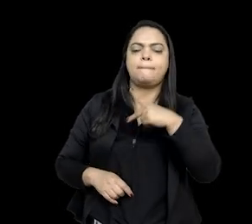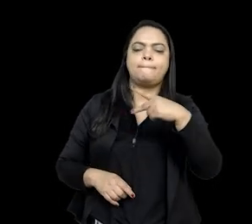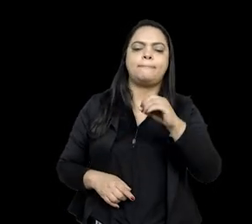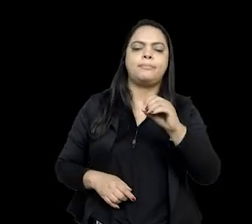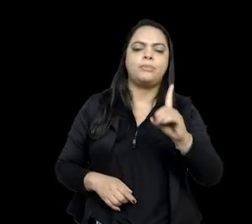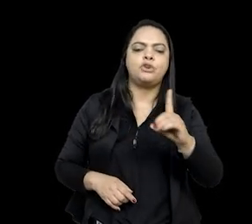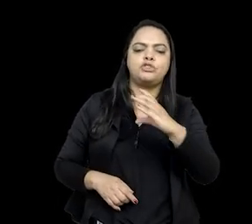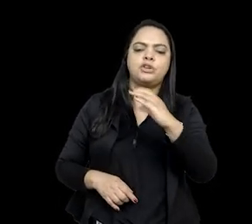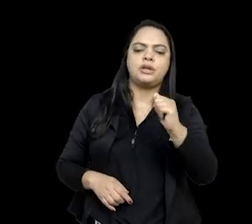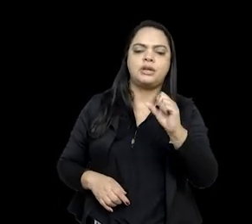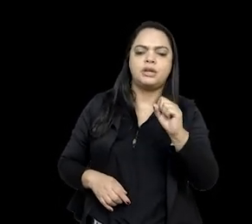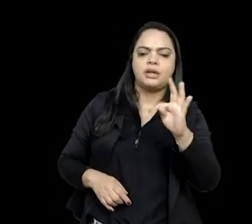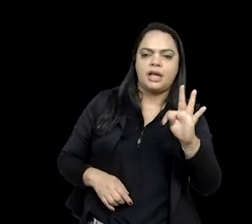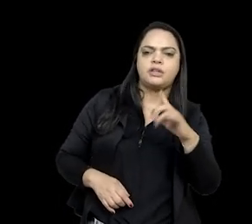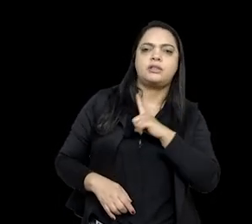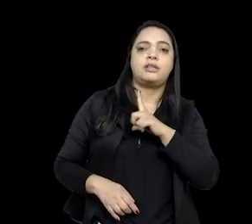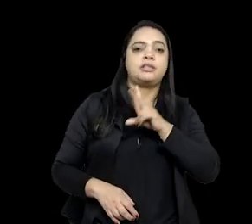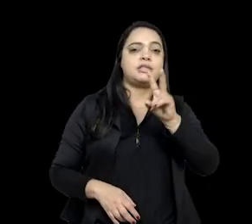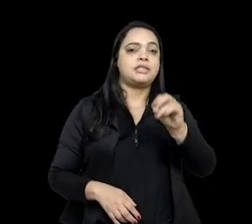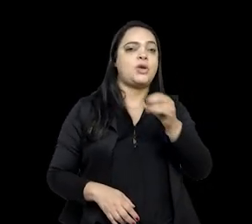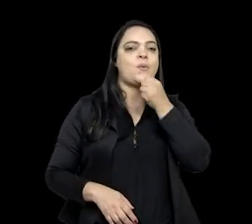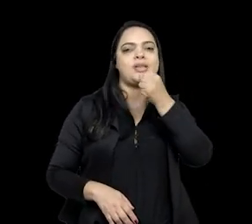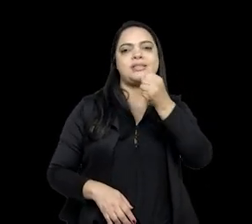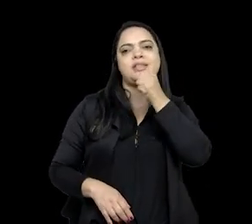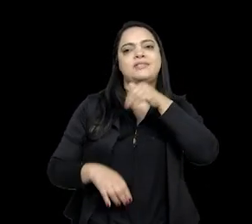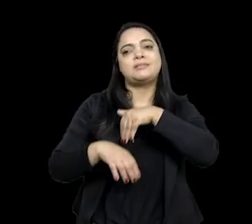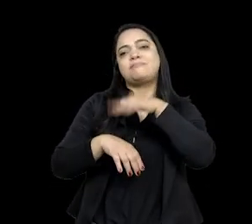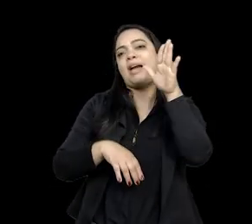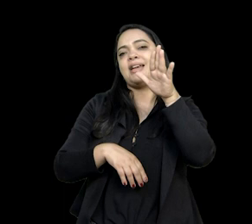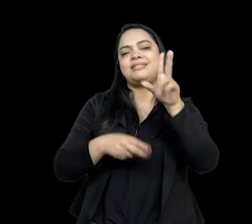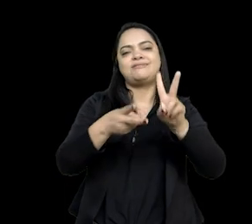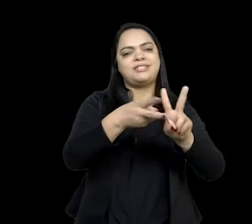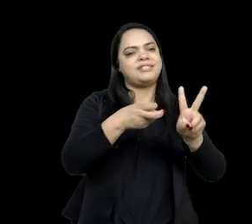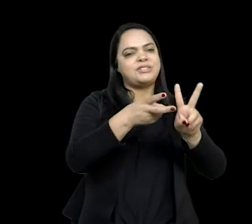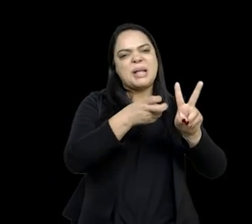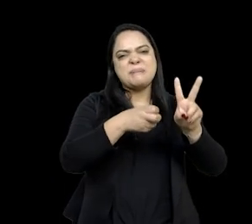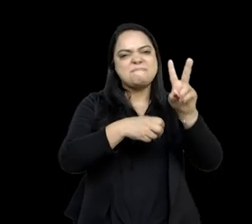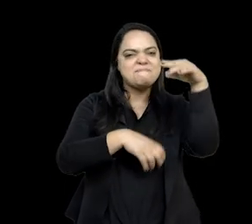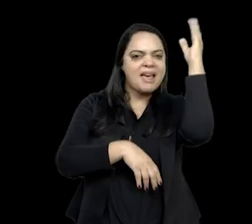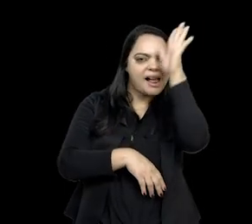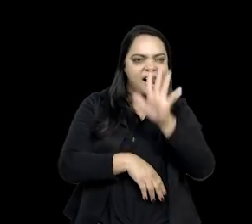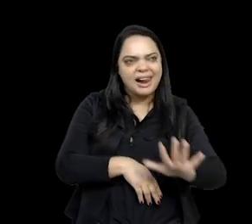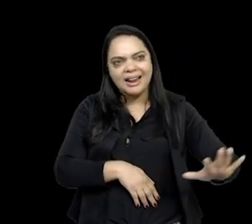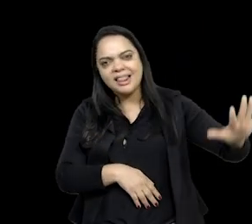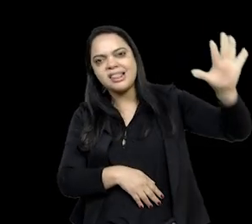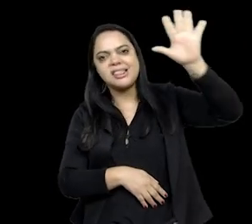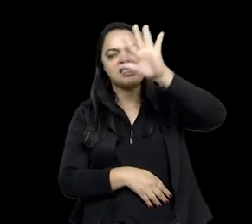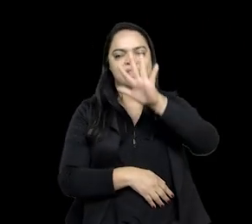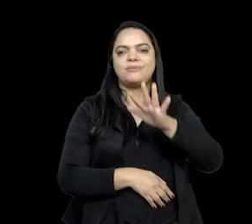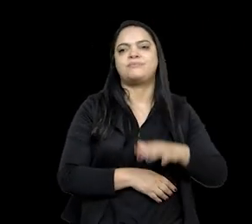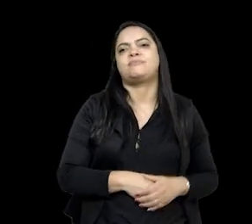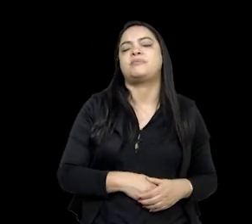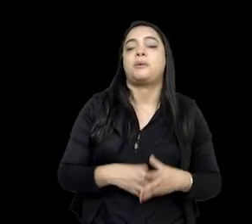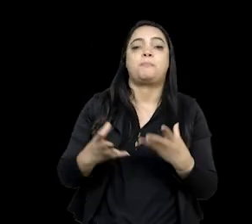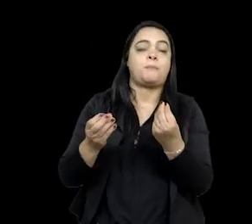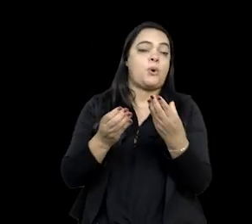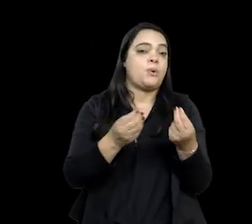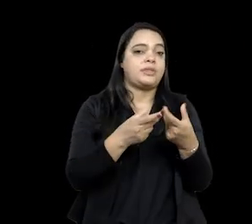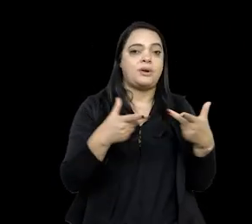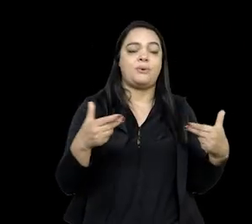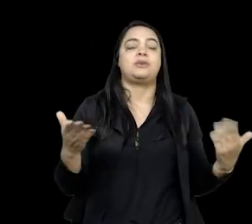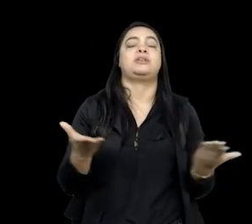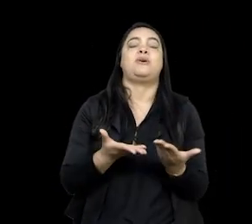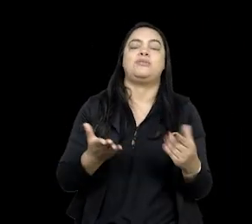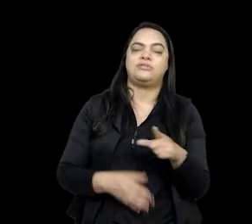tem mais de 50 entrevistas com indígenas do Brasil inteiro, então, acho que tem muita coisa sendo feita hoje, então, para a